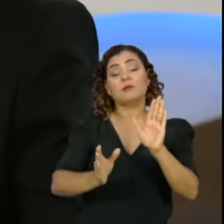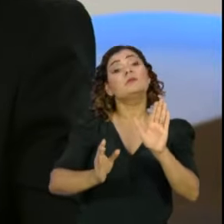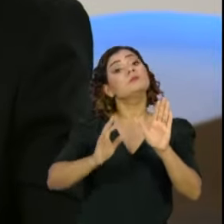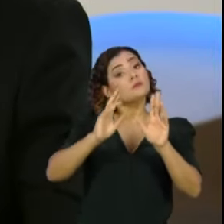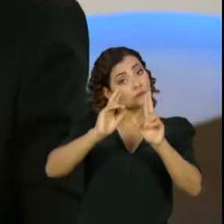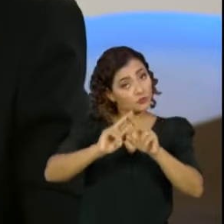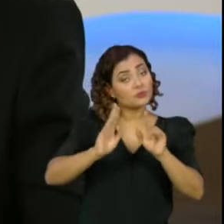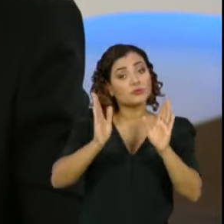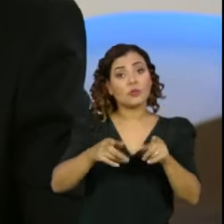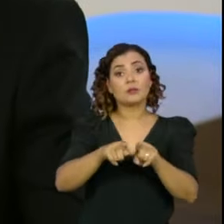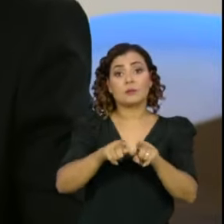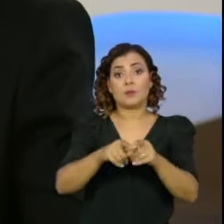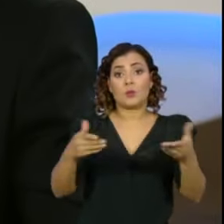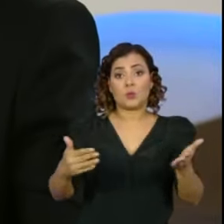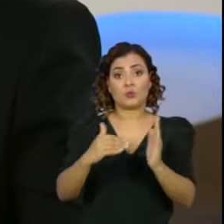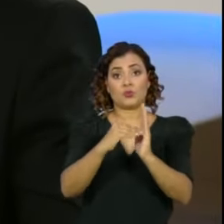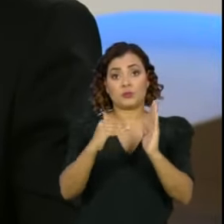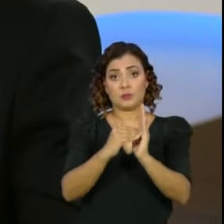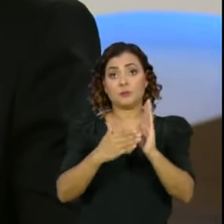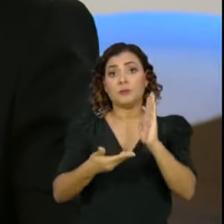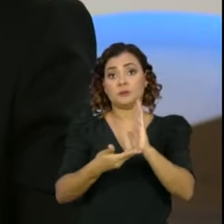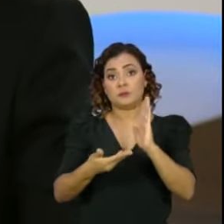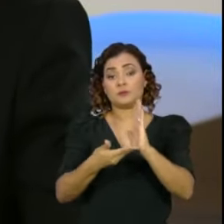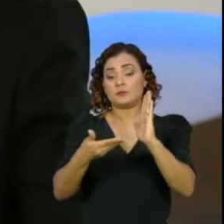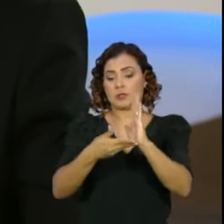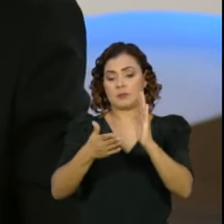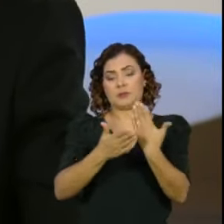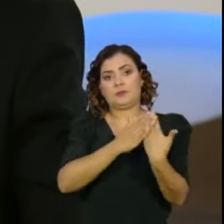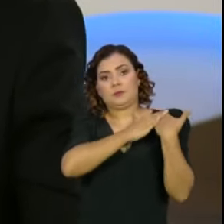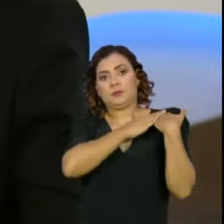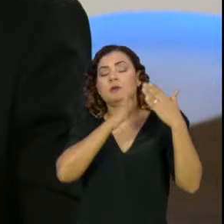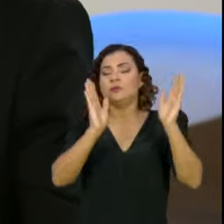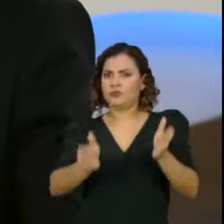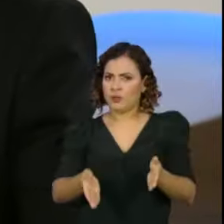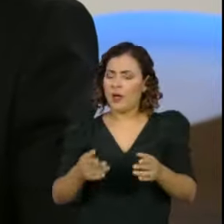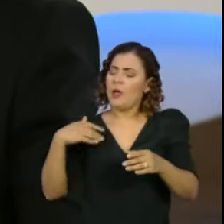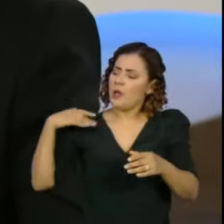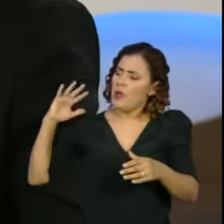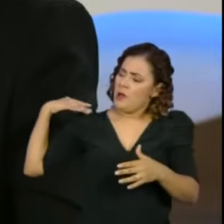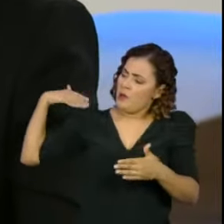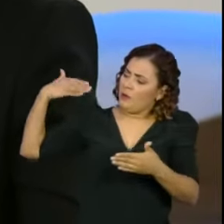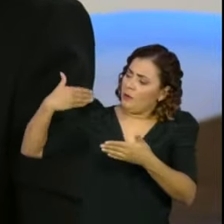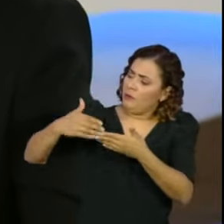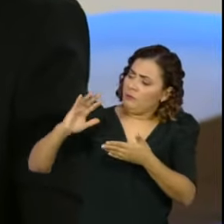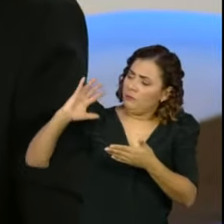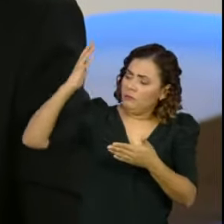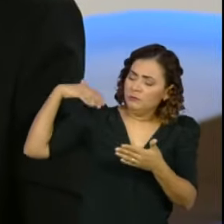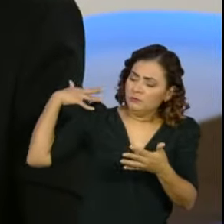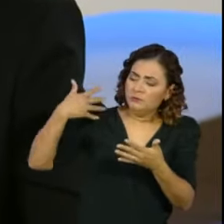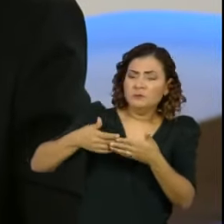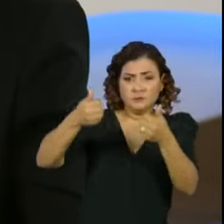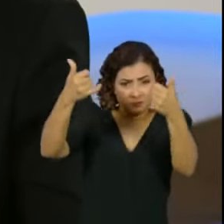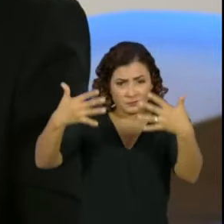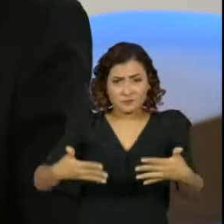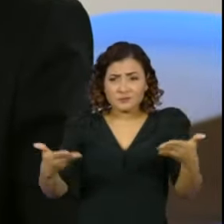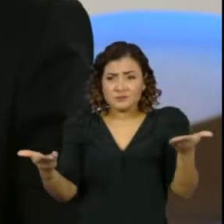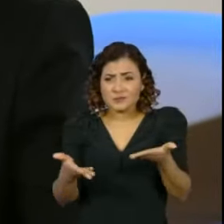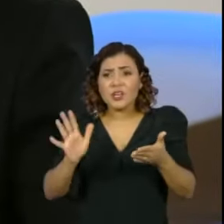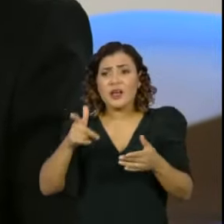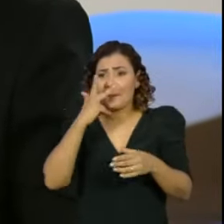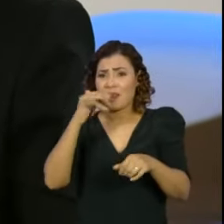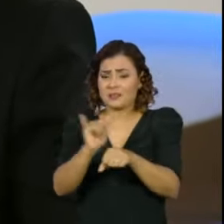como é no regimento da Câmara dos Deputados. Ao longo da história, foi, de fato, como disse você, mal